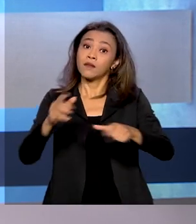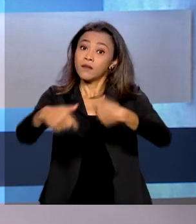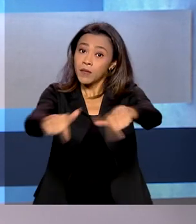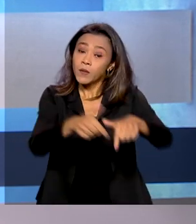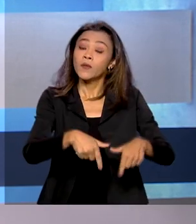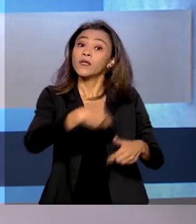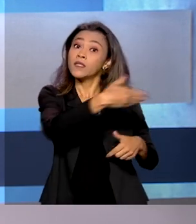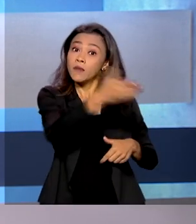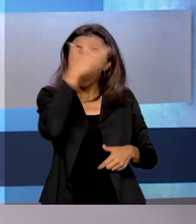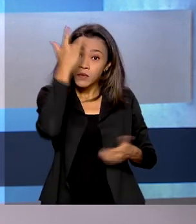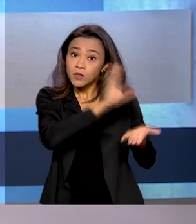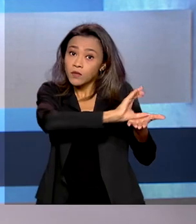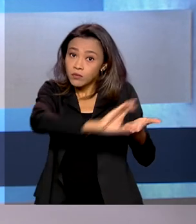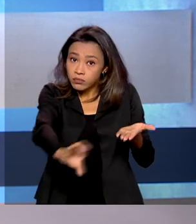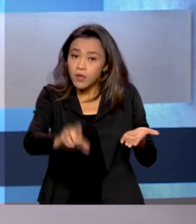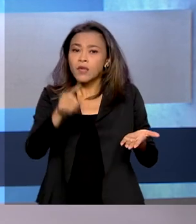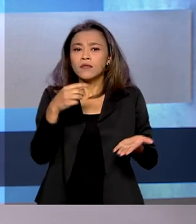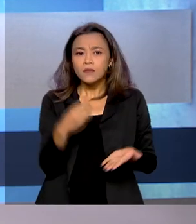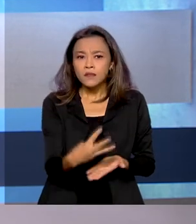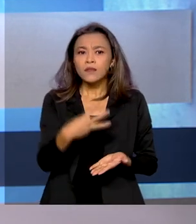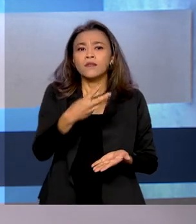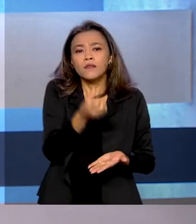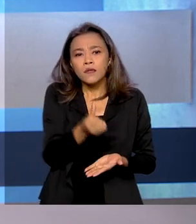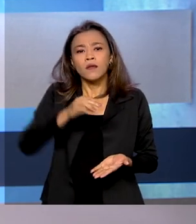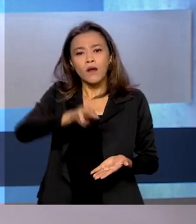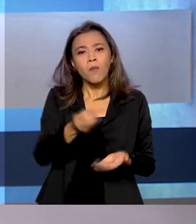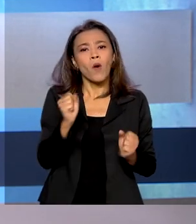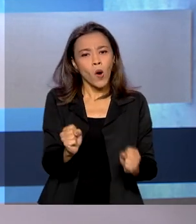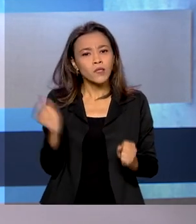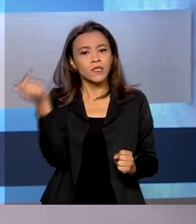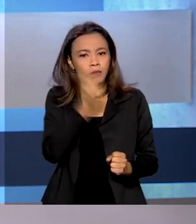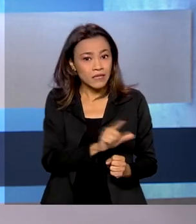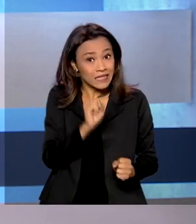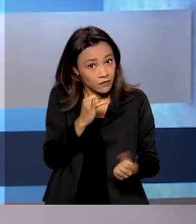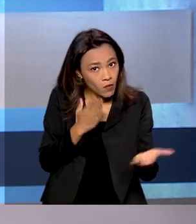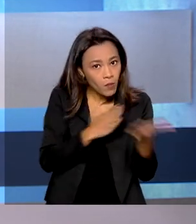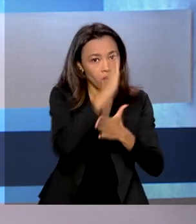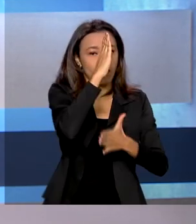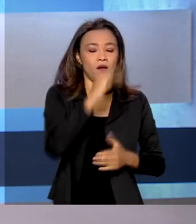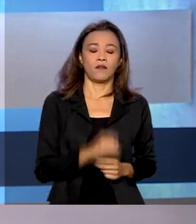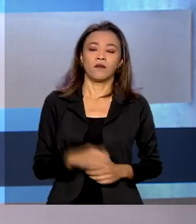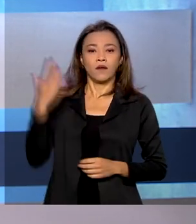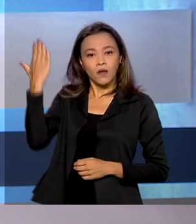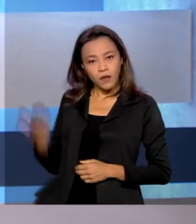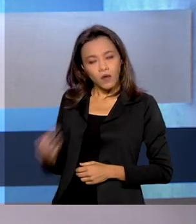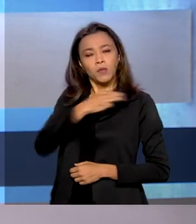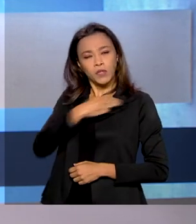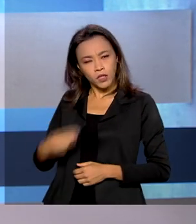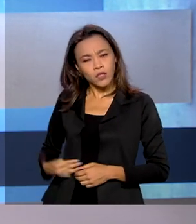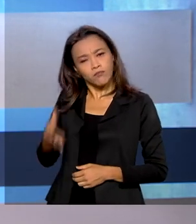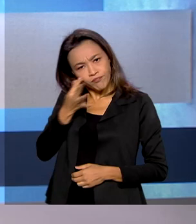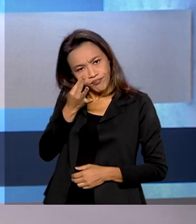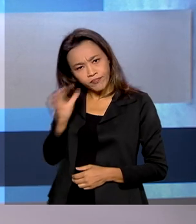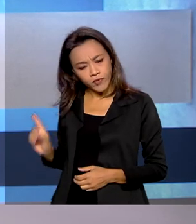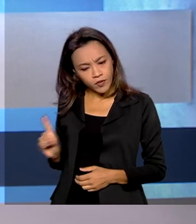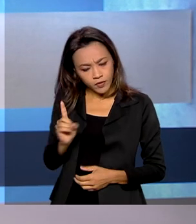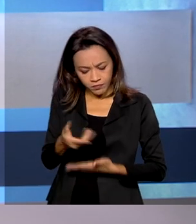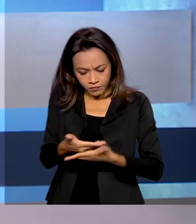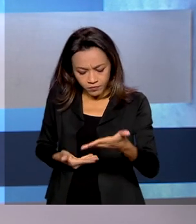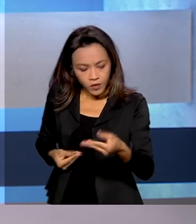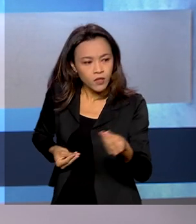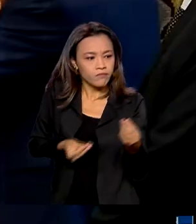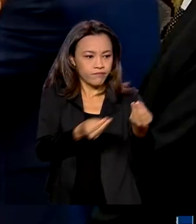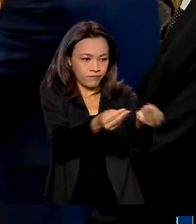brasileiros podem ser beneficiados caso as mudanças sejam aprovadas. O ministro da Economia foi pessoalmente entregar o projeto ao